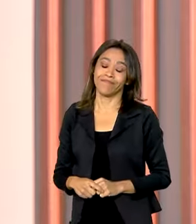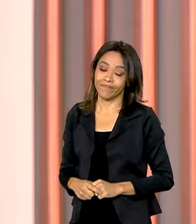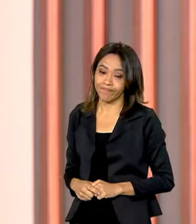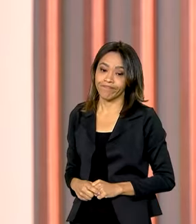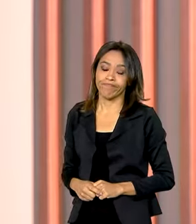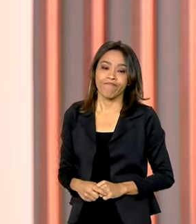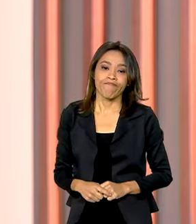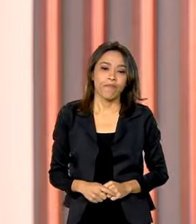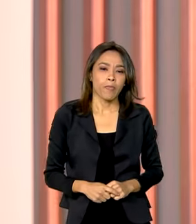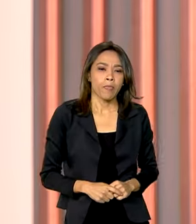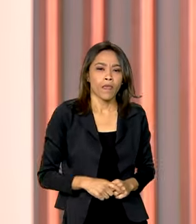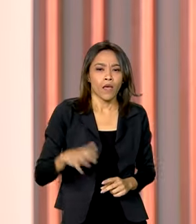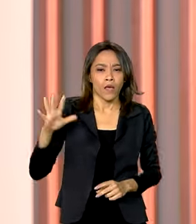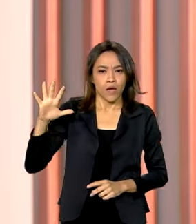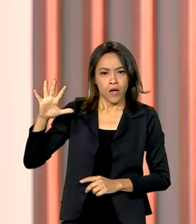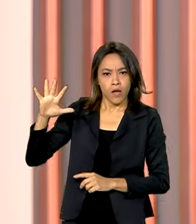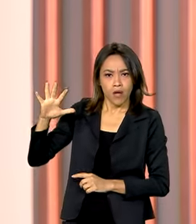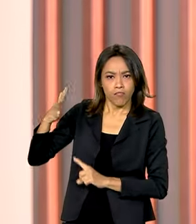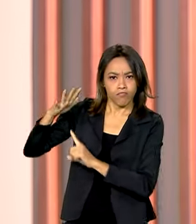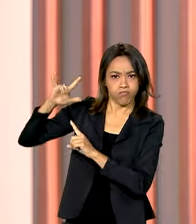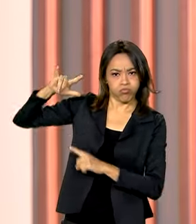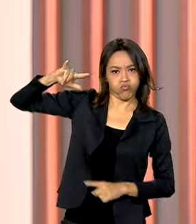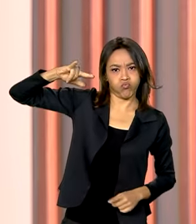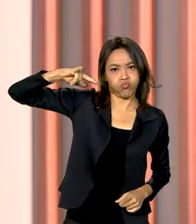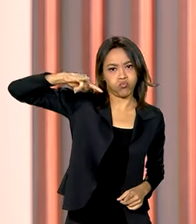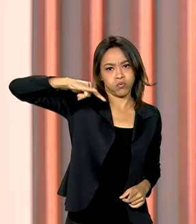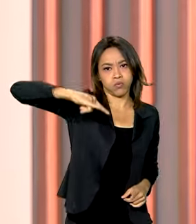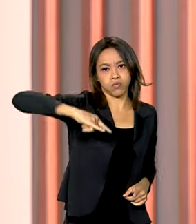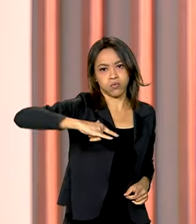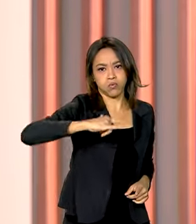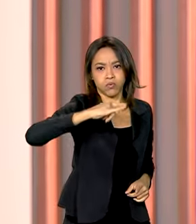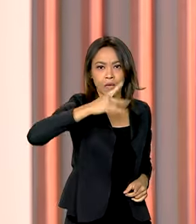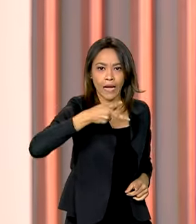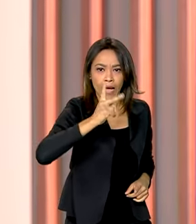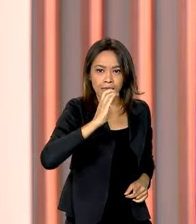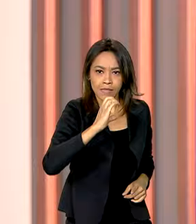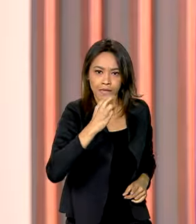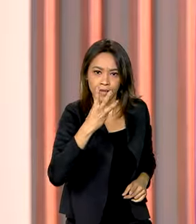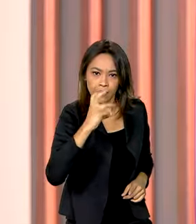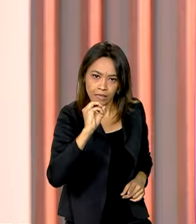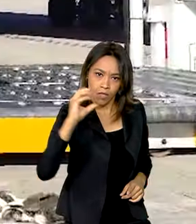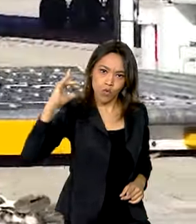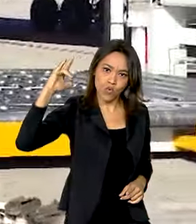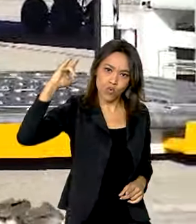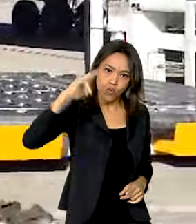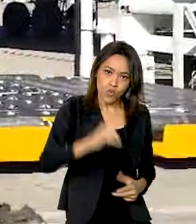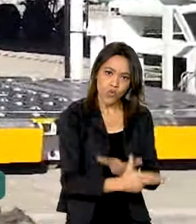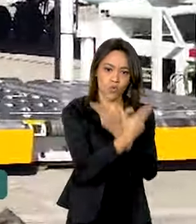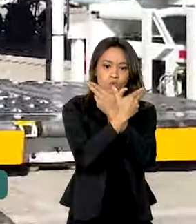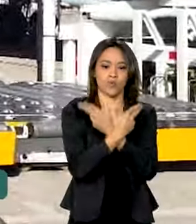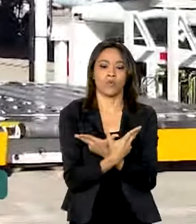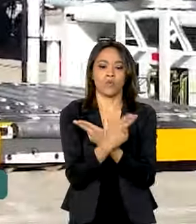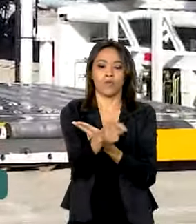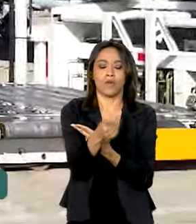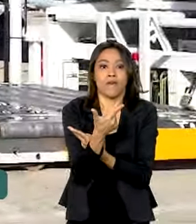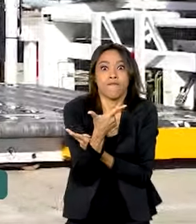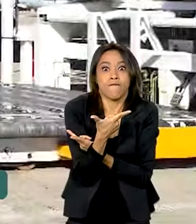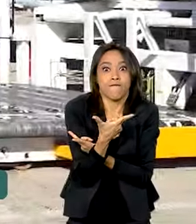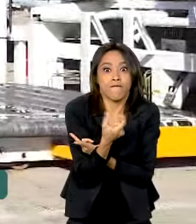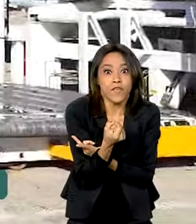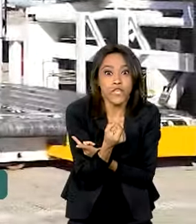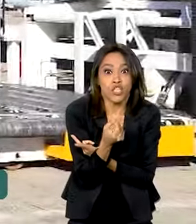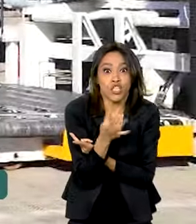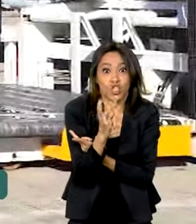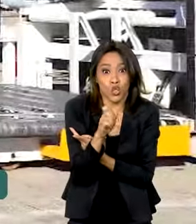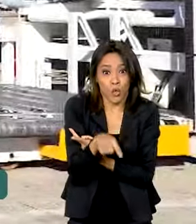E uma aeronave KC-30 da Força Aérea Brasileira decolou de Brasília nessa quarta-feira com 20 toneladas